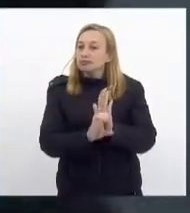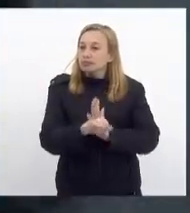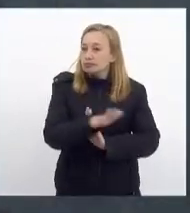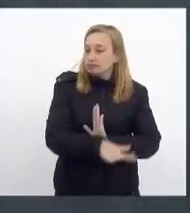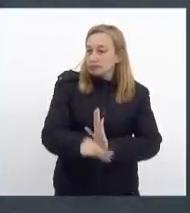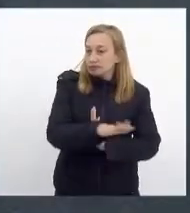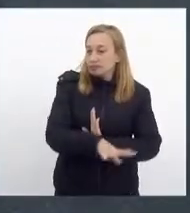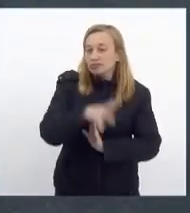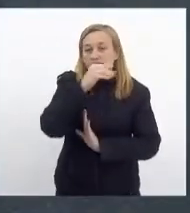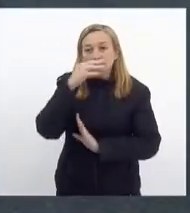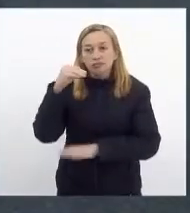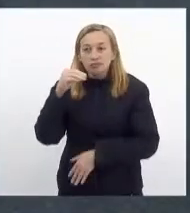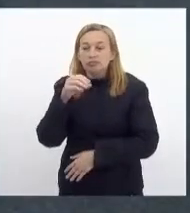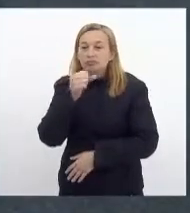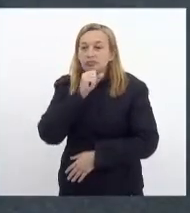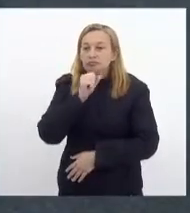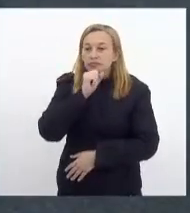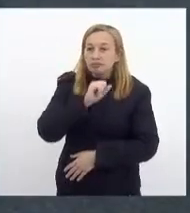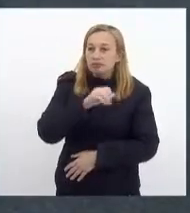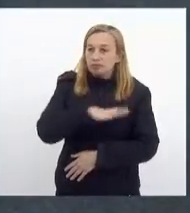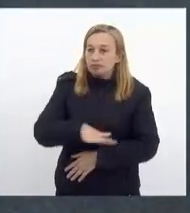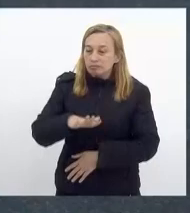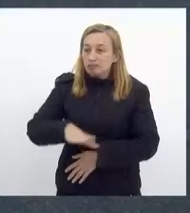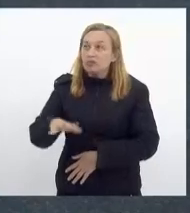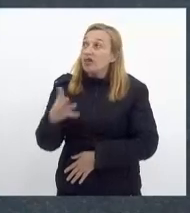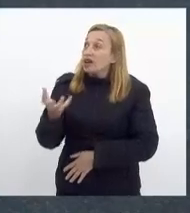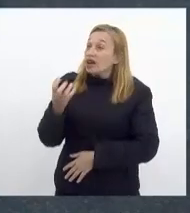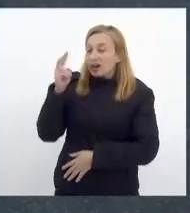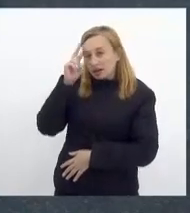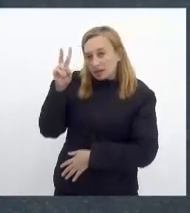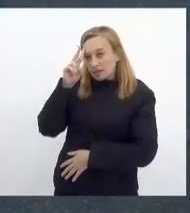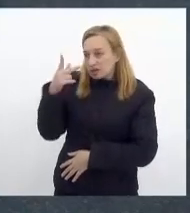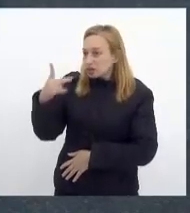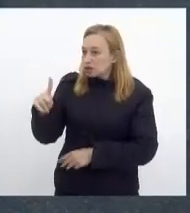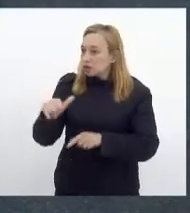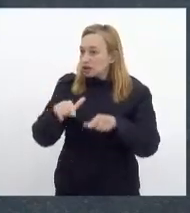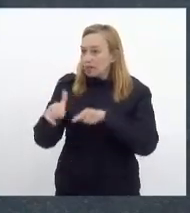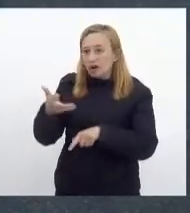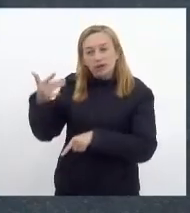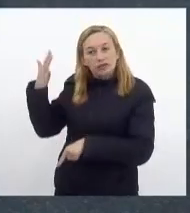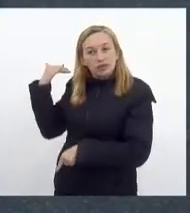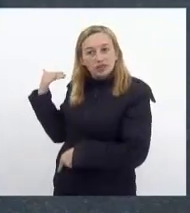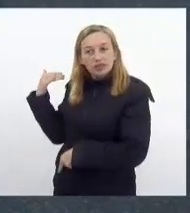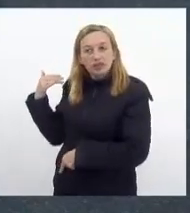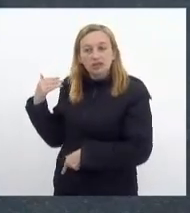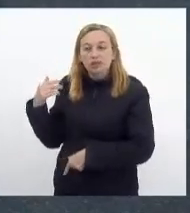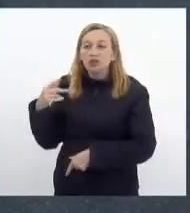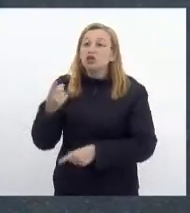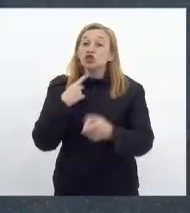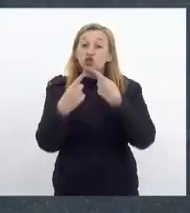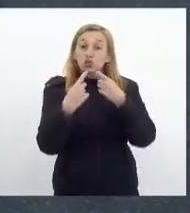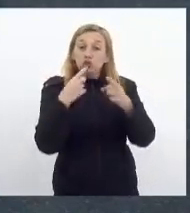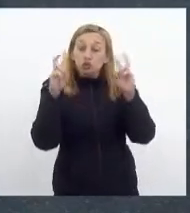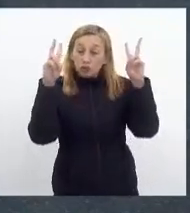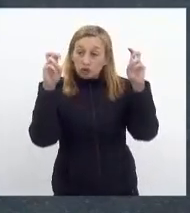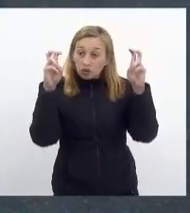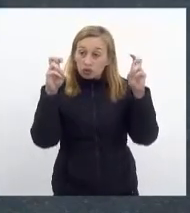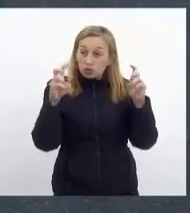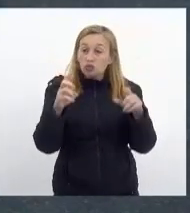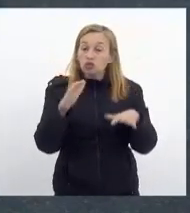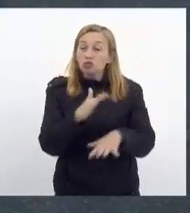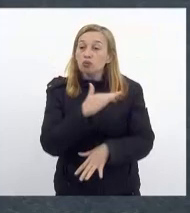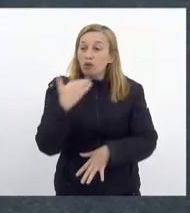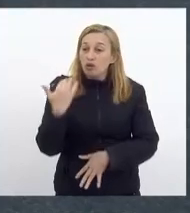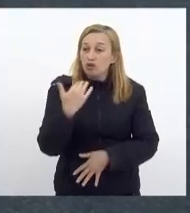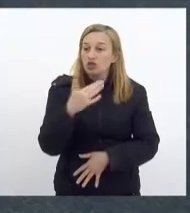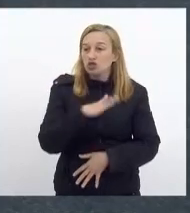Quero lembrar aqui da sua atuação no mandato anterior em que Vossa Excelência, inclusive, discutiu a questão dos homicídios de